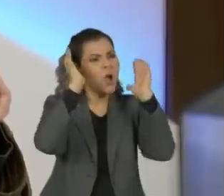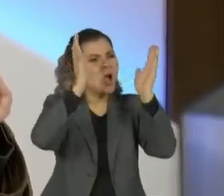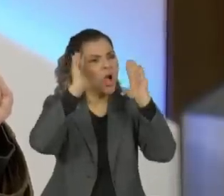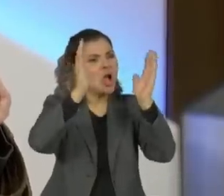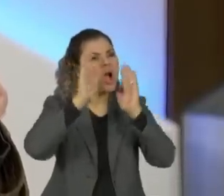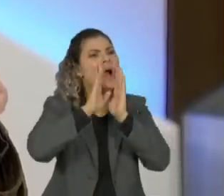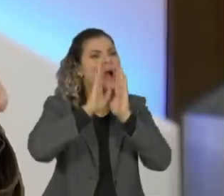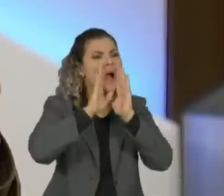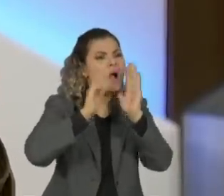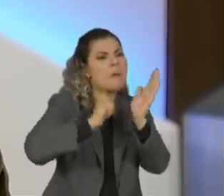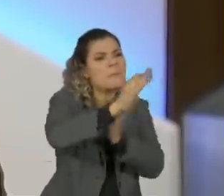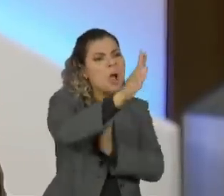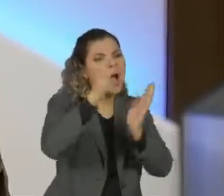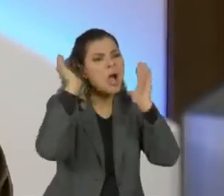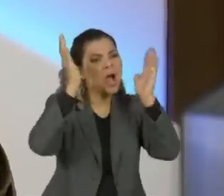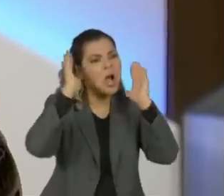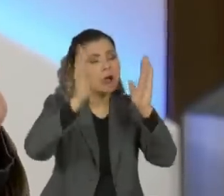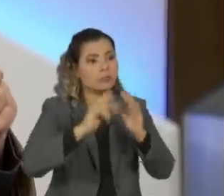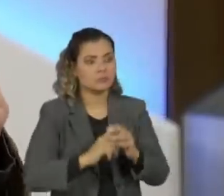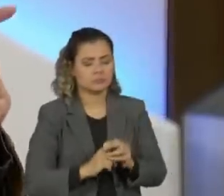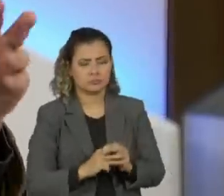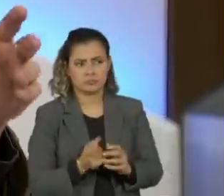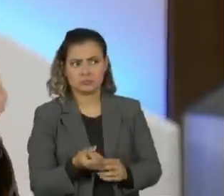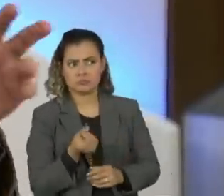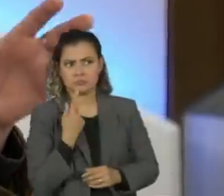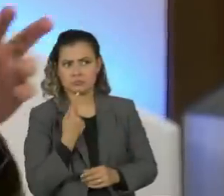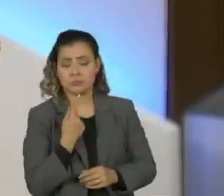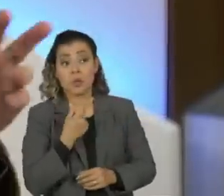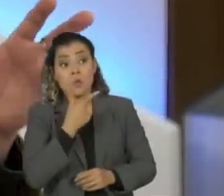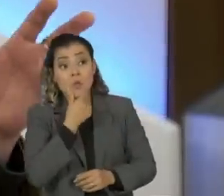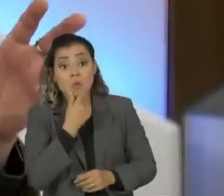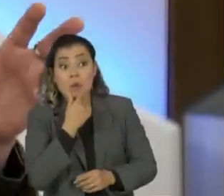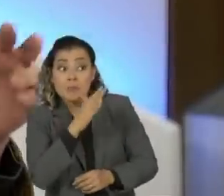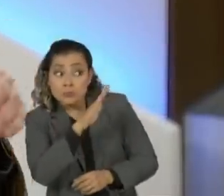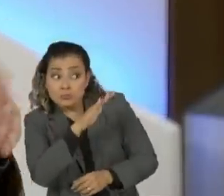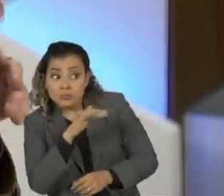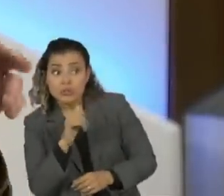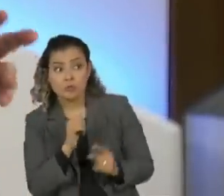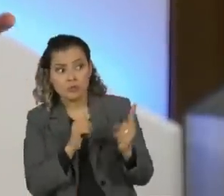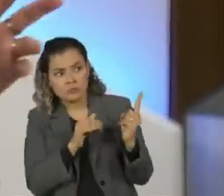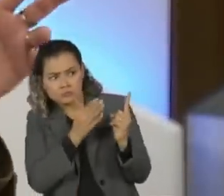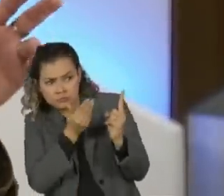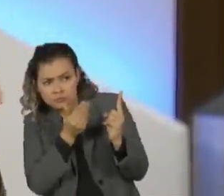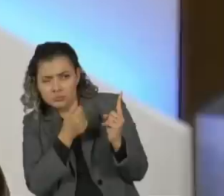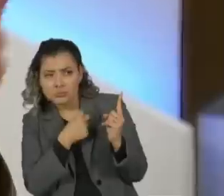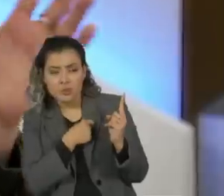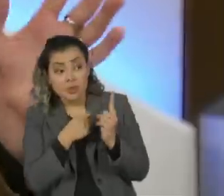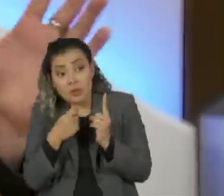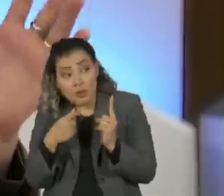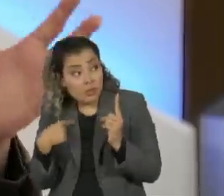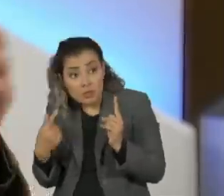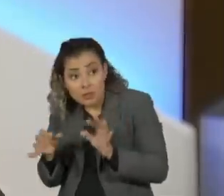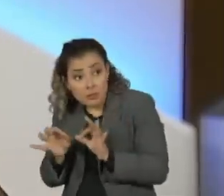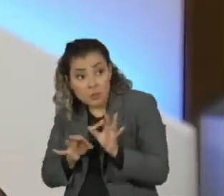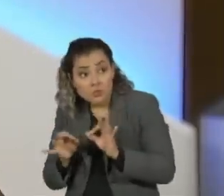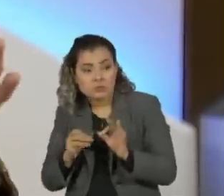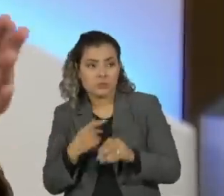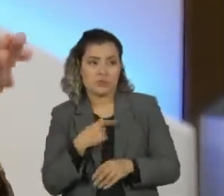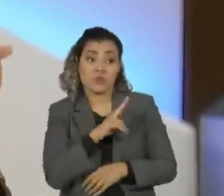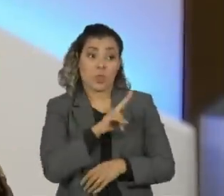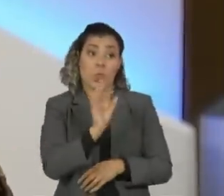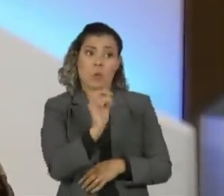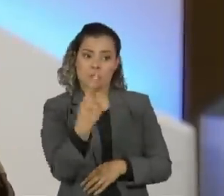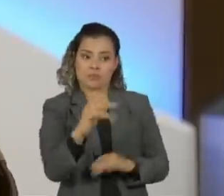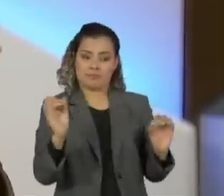falei... Aí, o seguinte, um cara lá me chamou, olha, aqui é da produção, não vou dizer o nome também, porque eu sou um cara muito